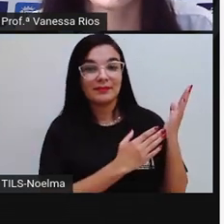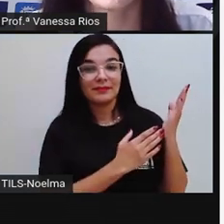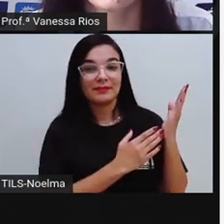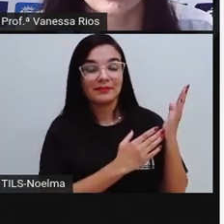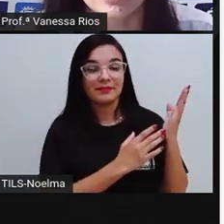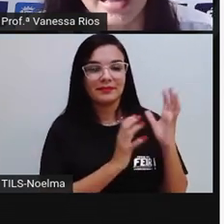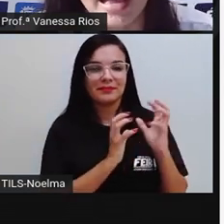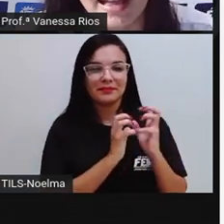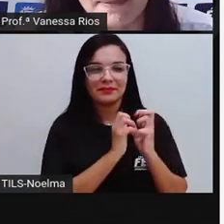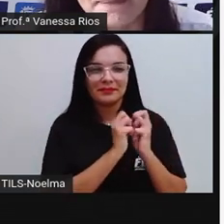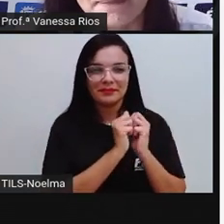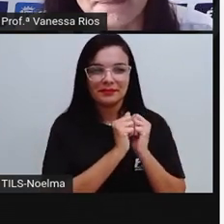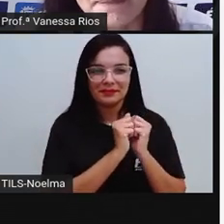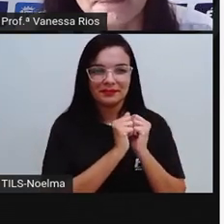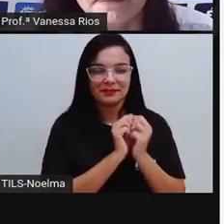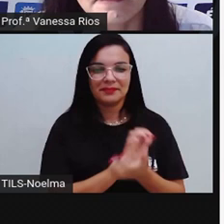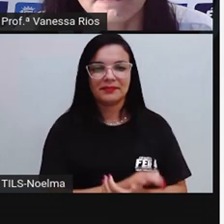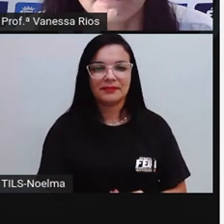Ah, maracujá.